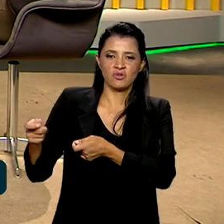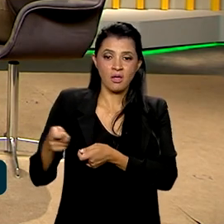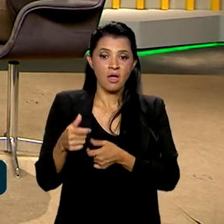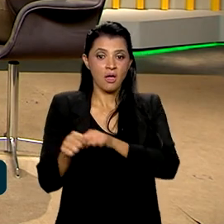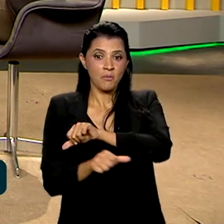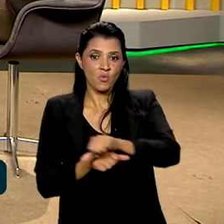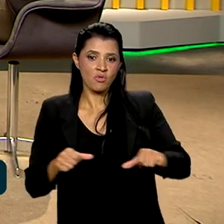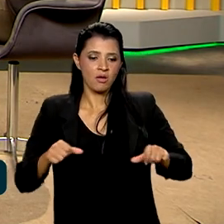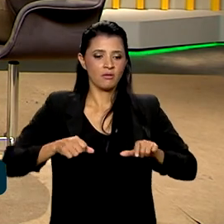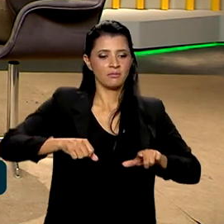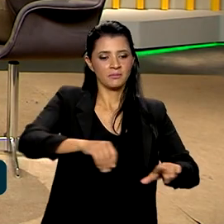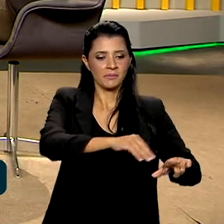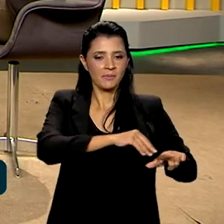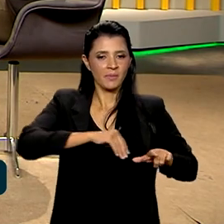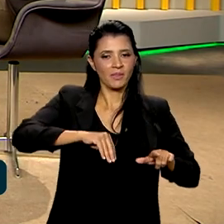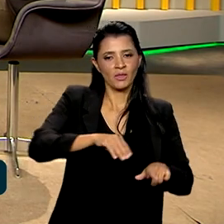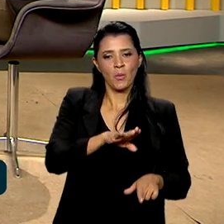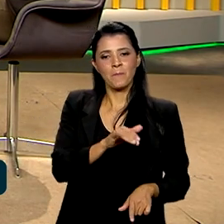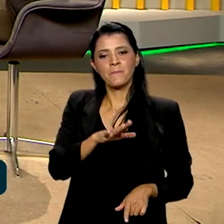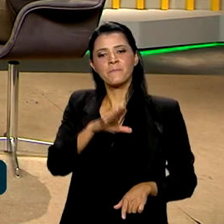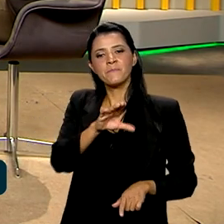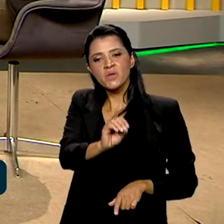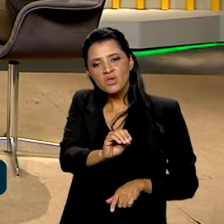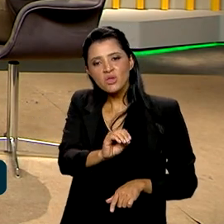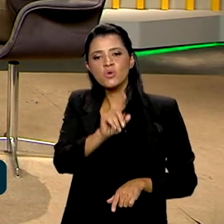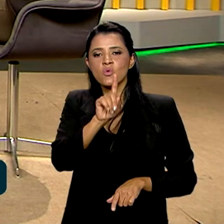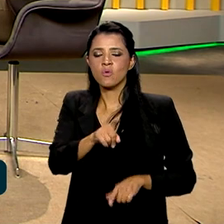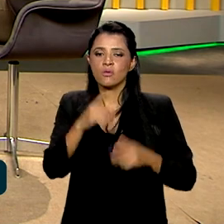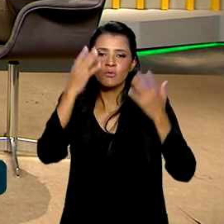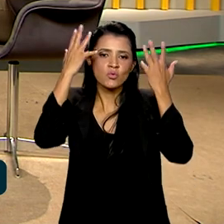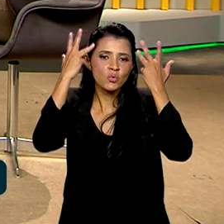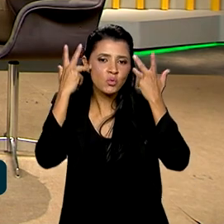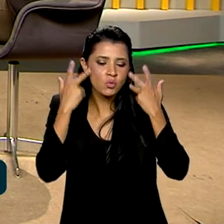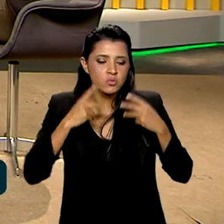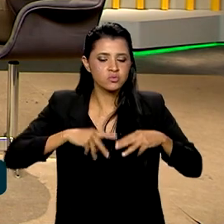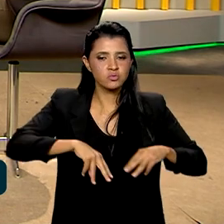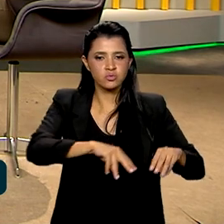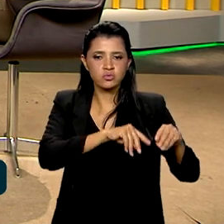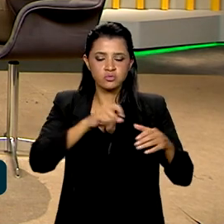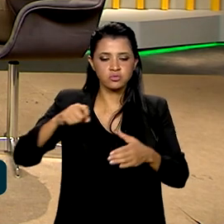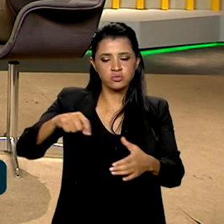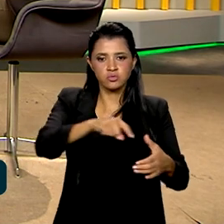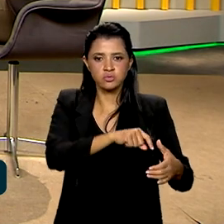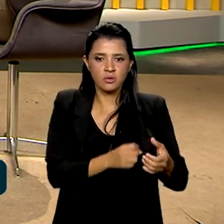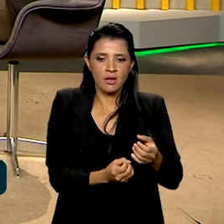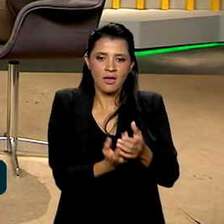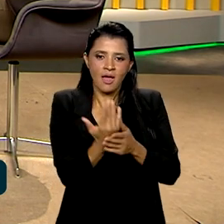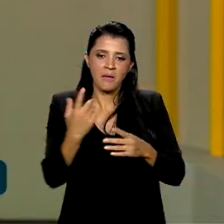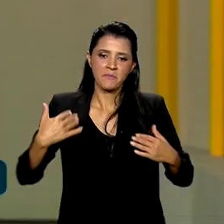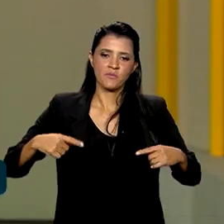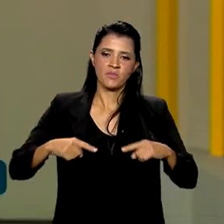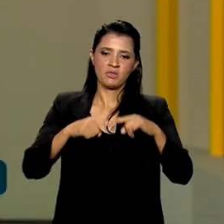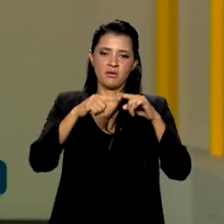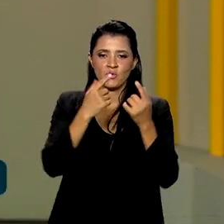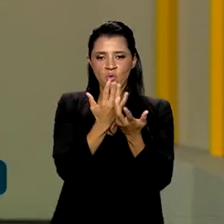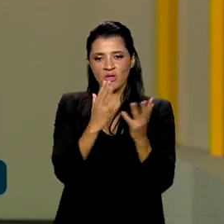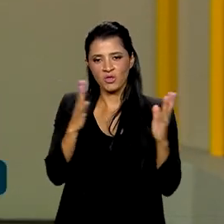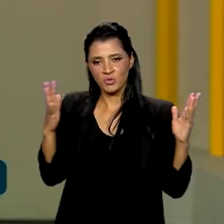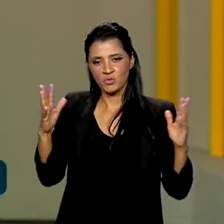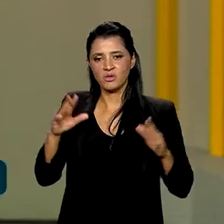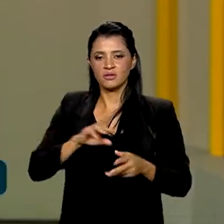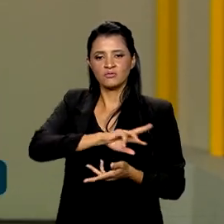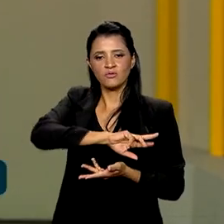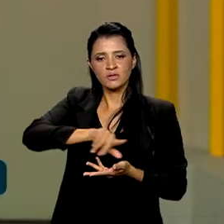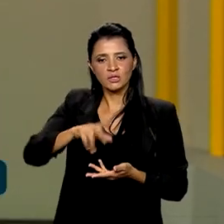usar insumos, bioinsumos, insumos naturais, ou seja, fazer uma produção em harmonia com a natureza, diversificando as